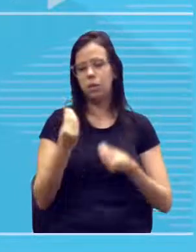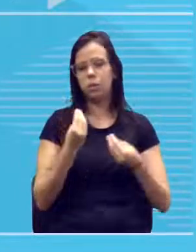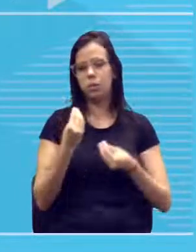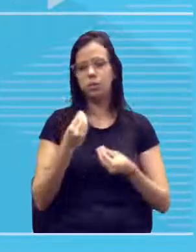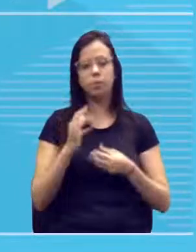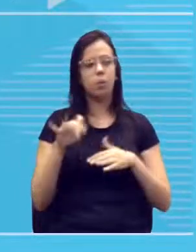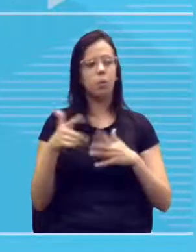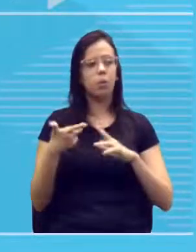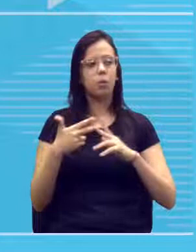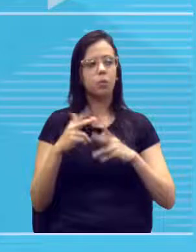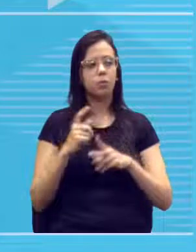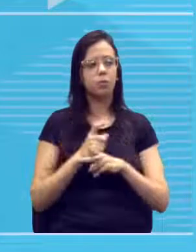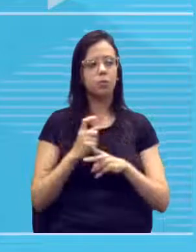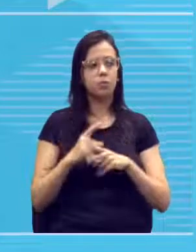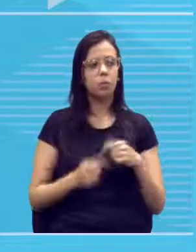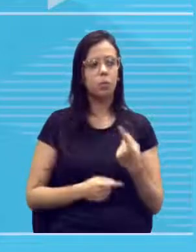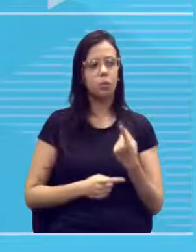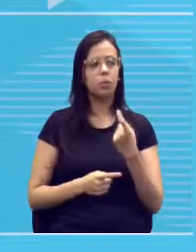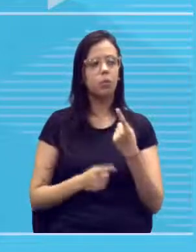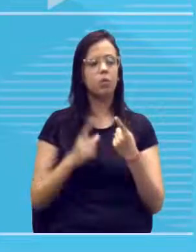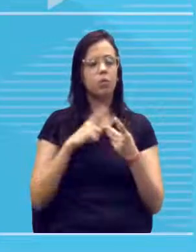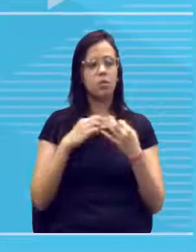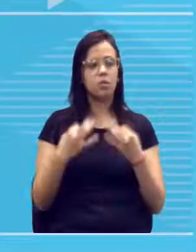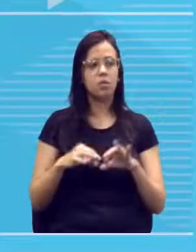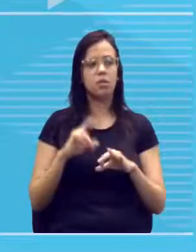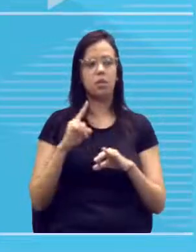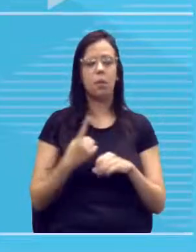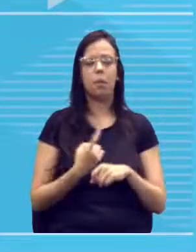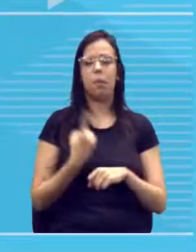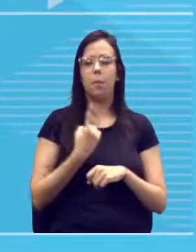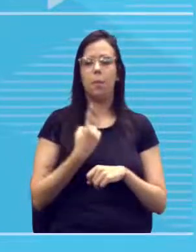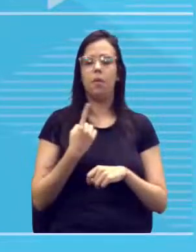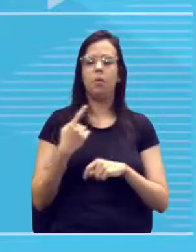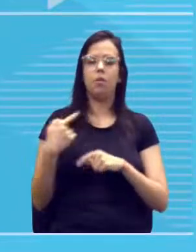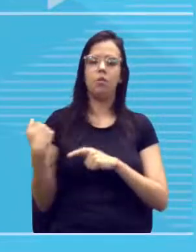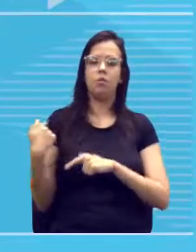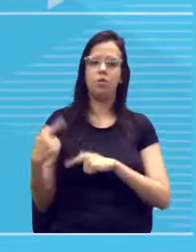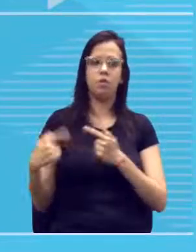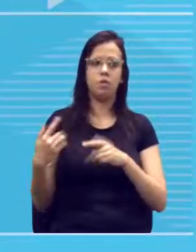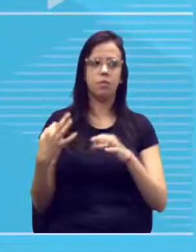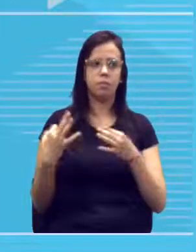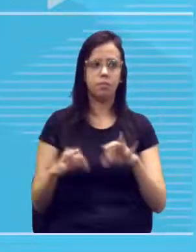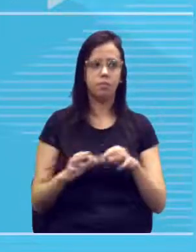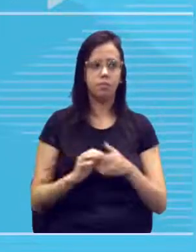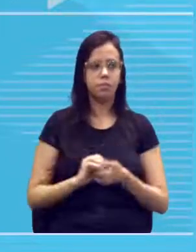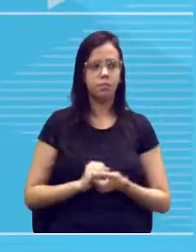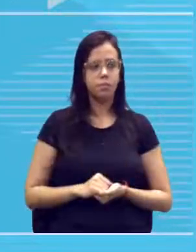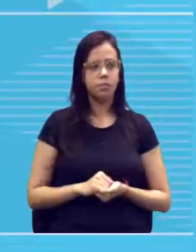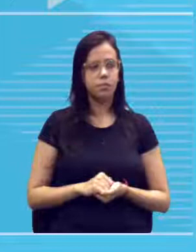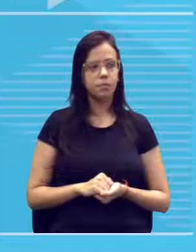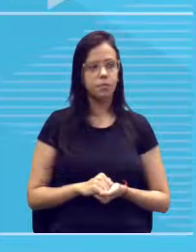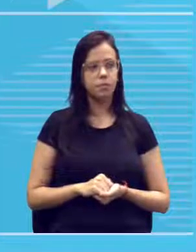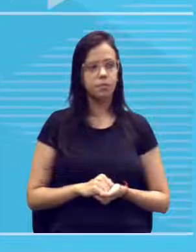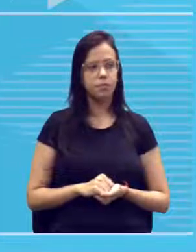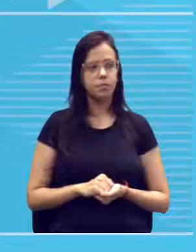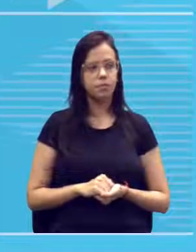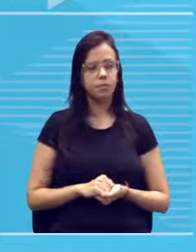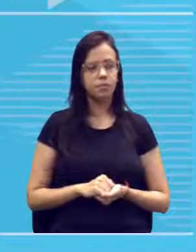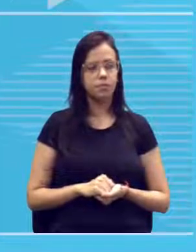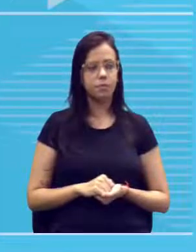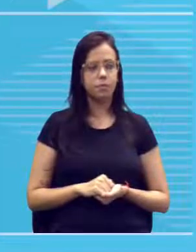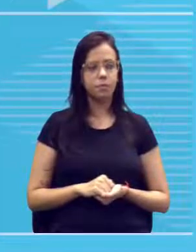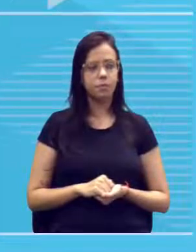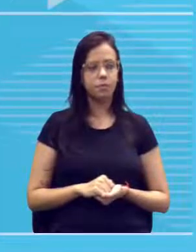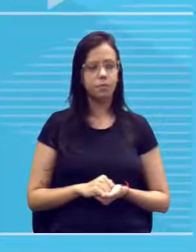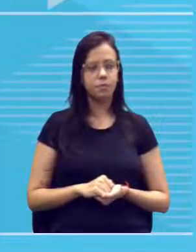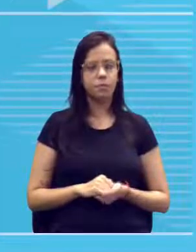único que eu vou ter certeza ali, ó, é da primeira geração. Certo? Beleza? Então, esse gene